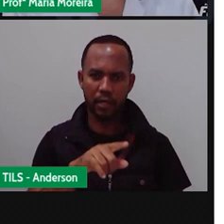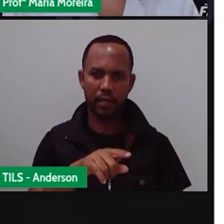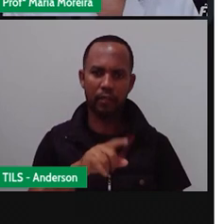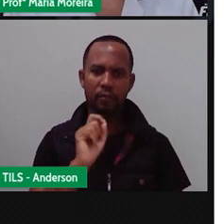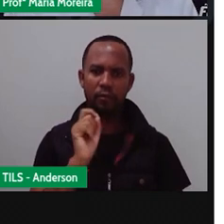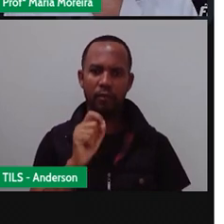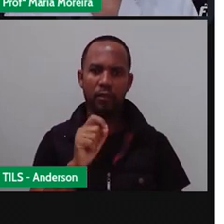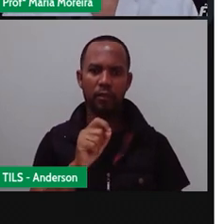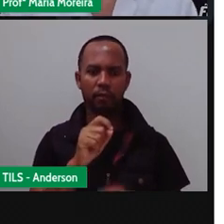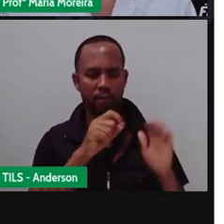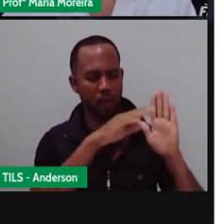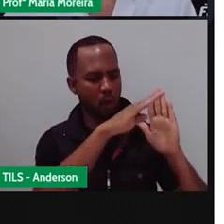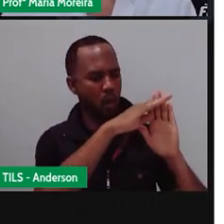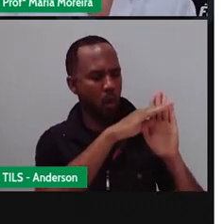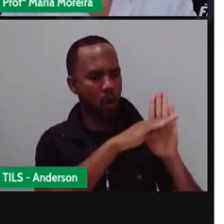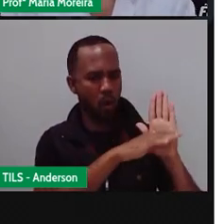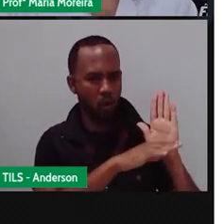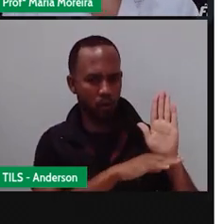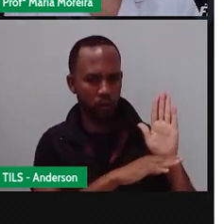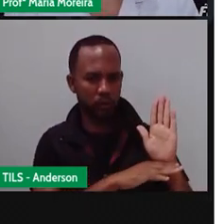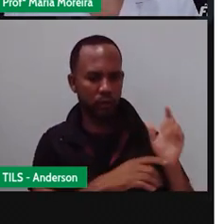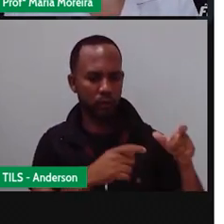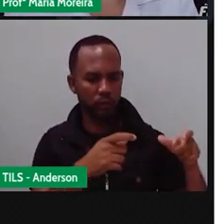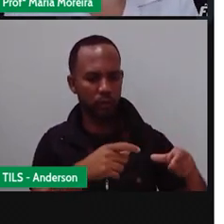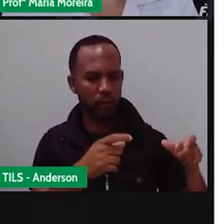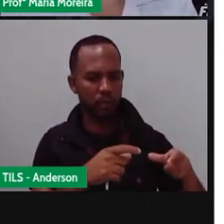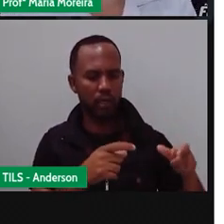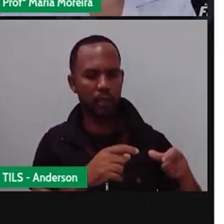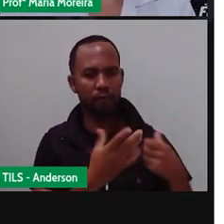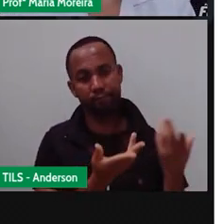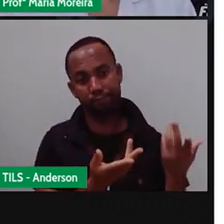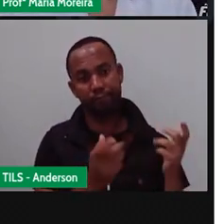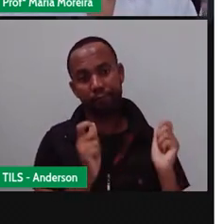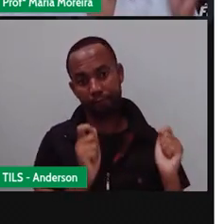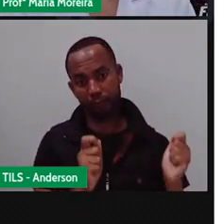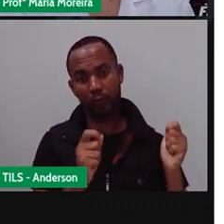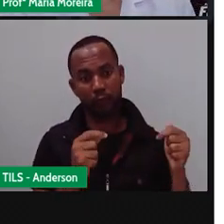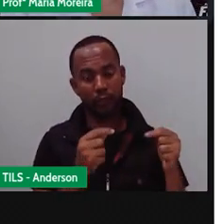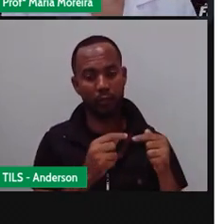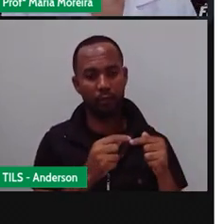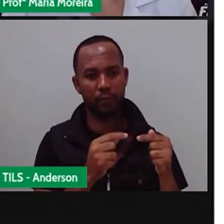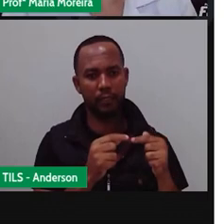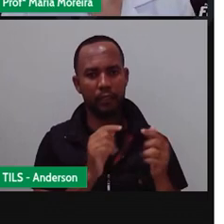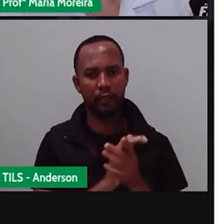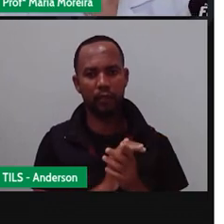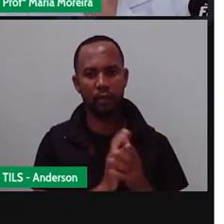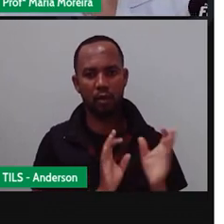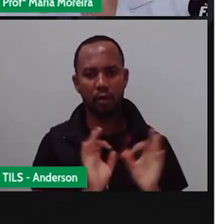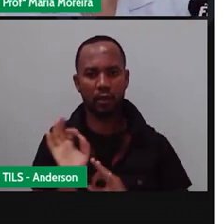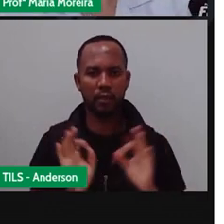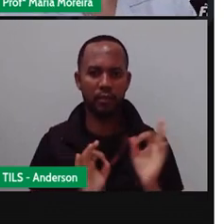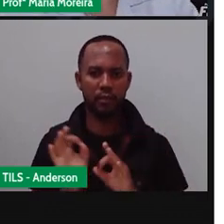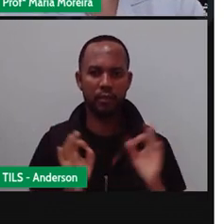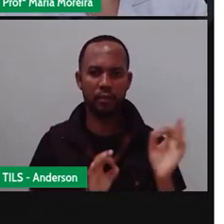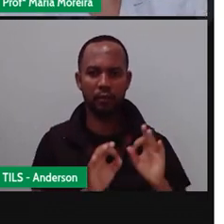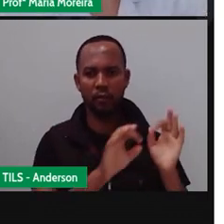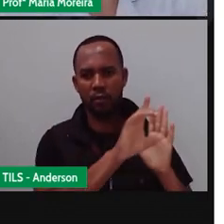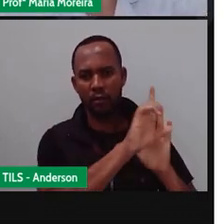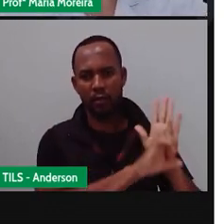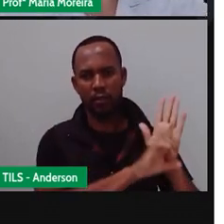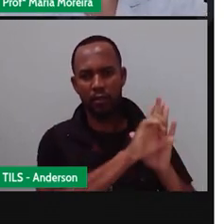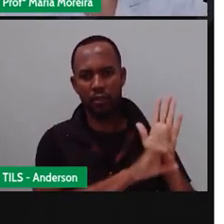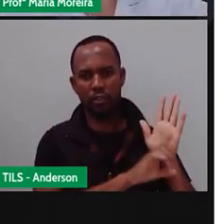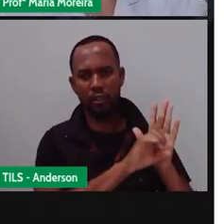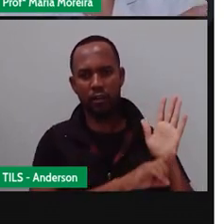Por ordem de quê? De caminho, de localização, não isso? Então, quem vai decidir a organização da sua lista é quem?